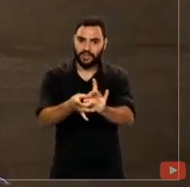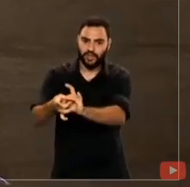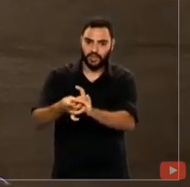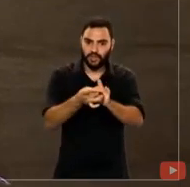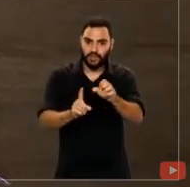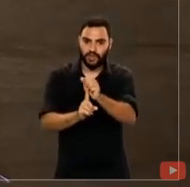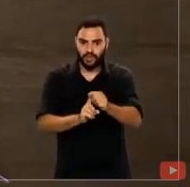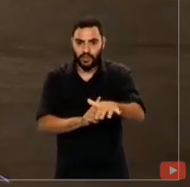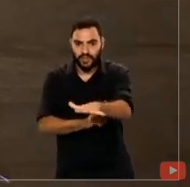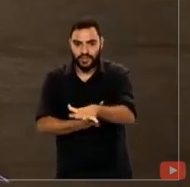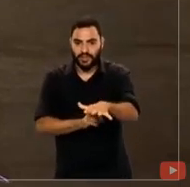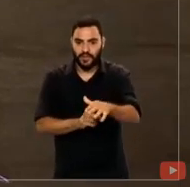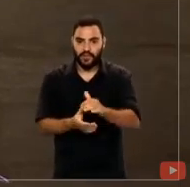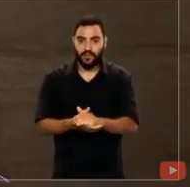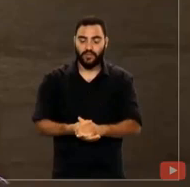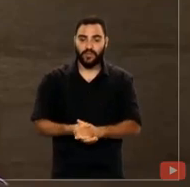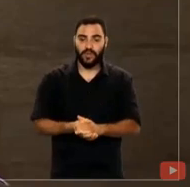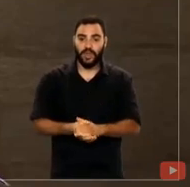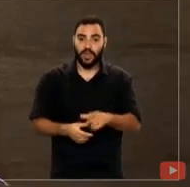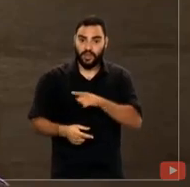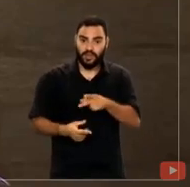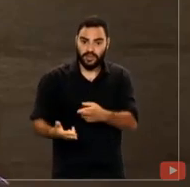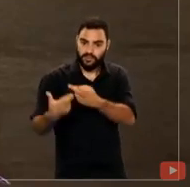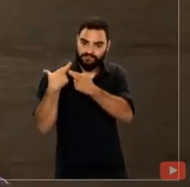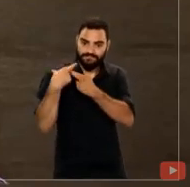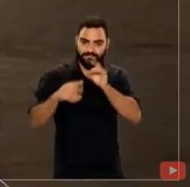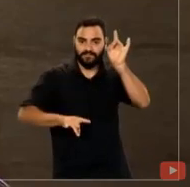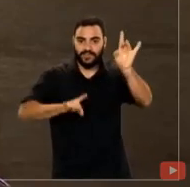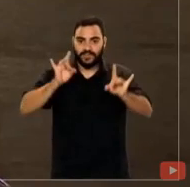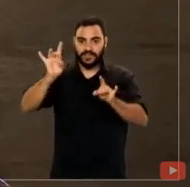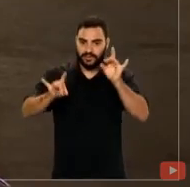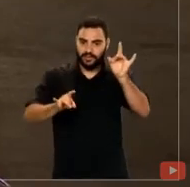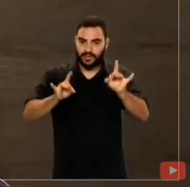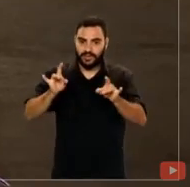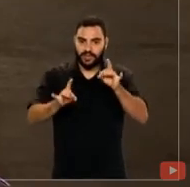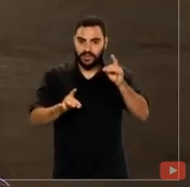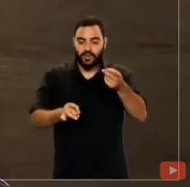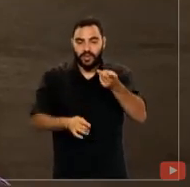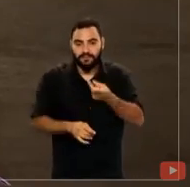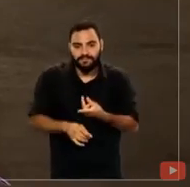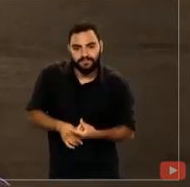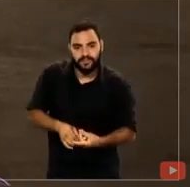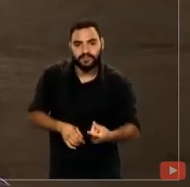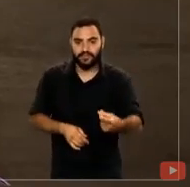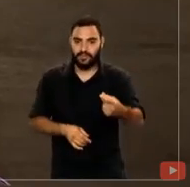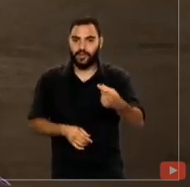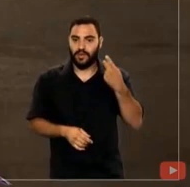dupla responsabilidade, essencial ao bem-estar e prosperidade do país,